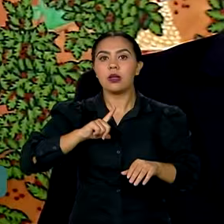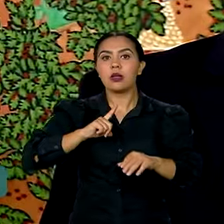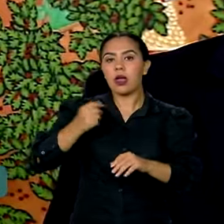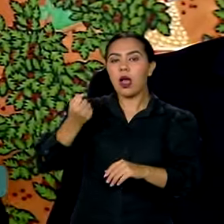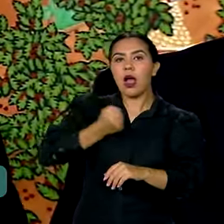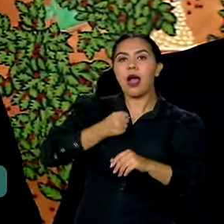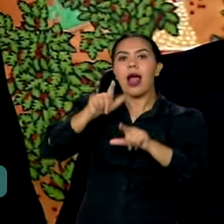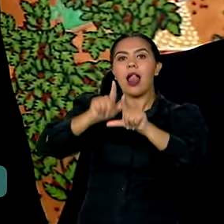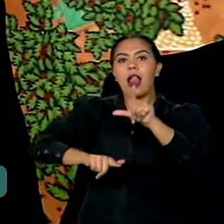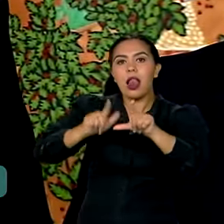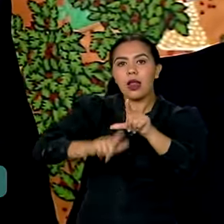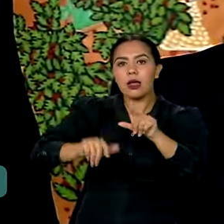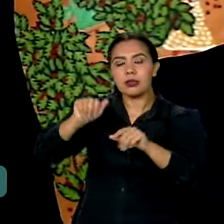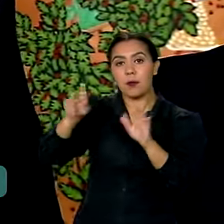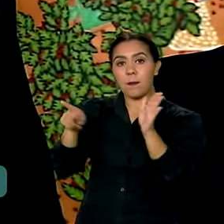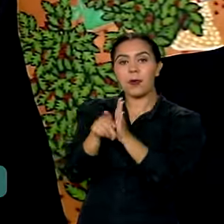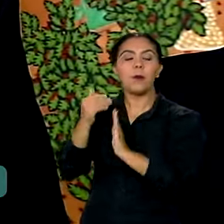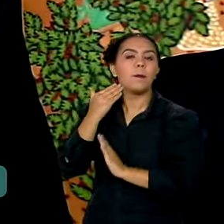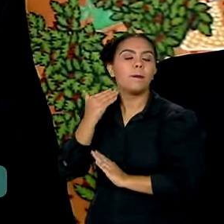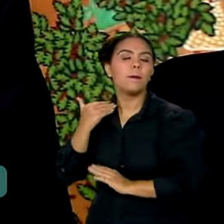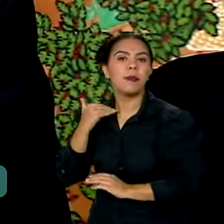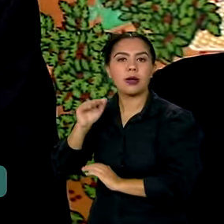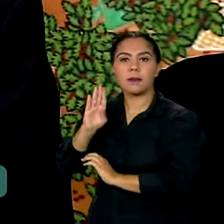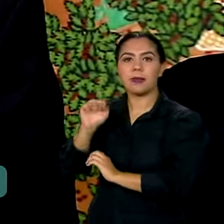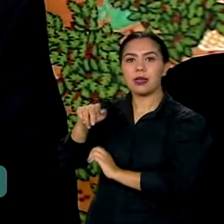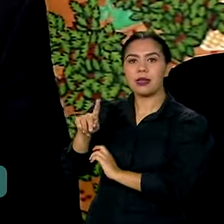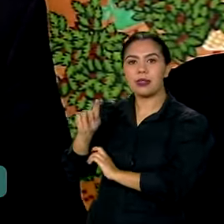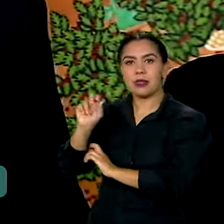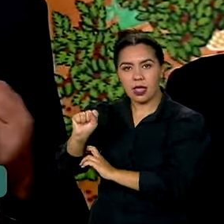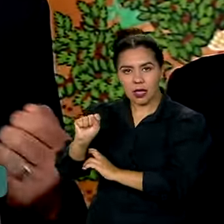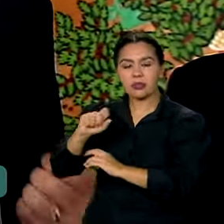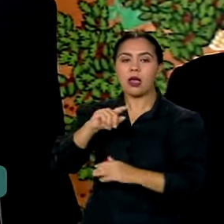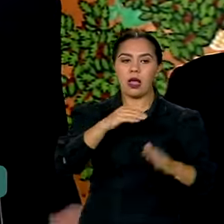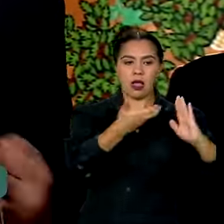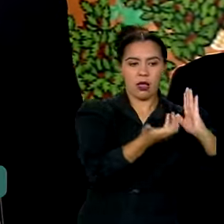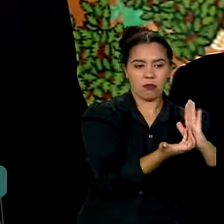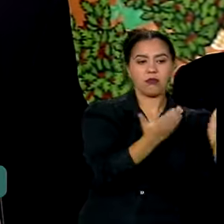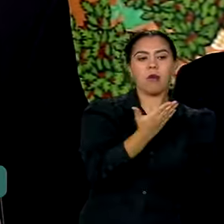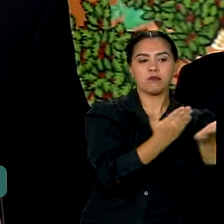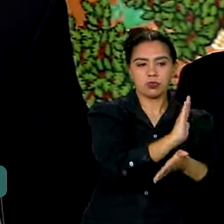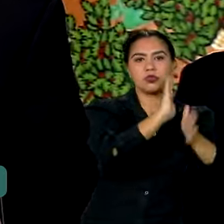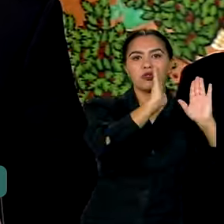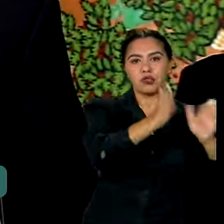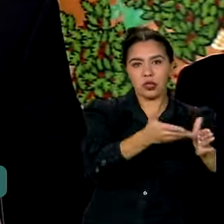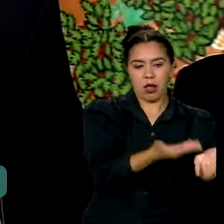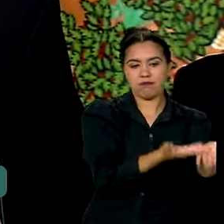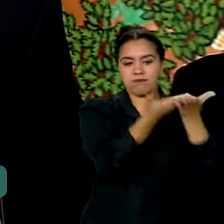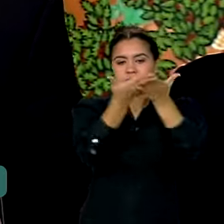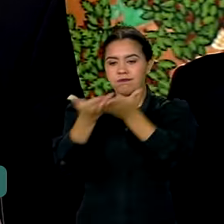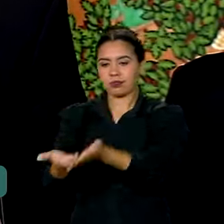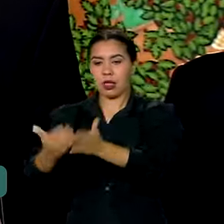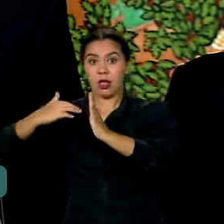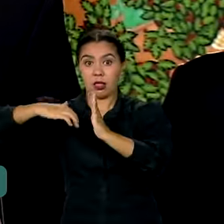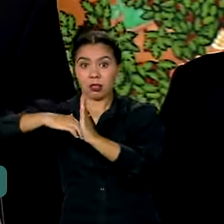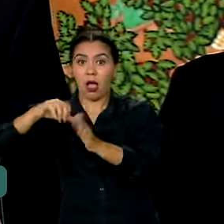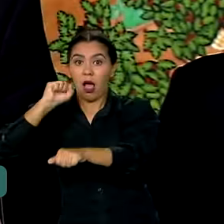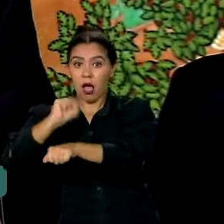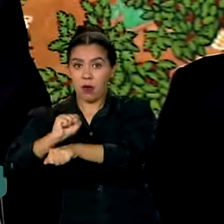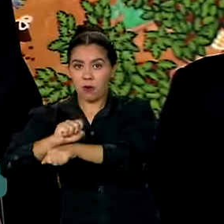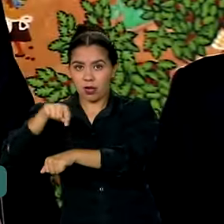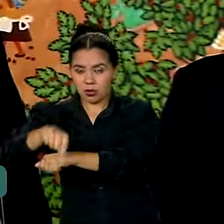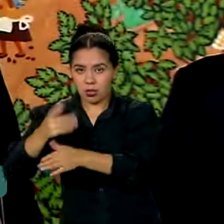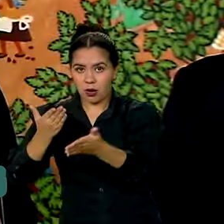BNDES, que a nova forma de financiamento do BNDES, aprovamos na Câmara, vai votar no Senado e o fundo